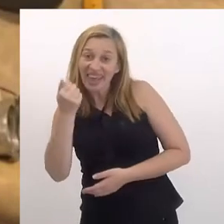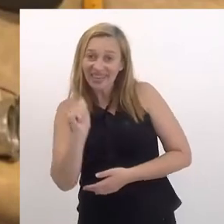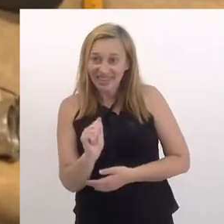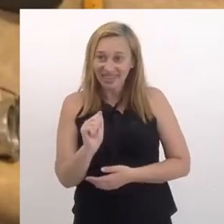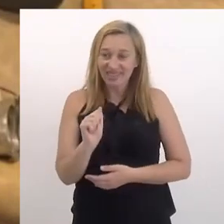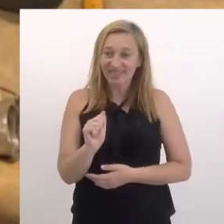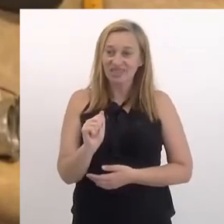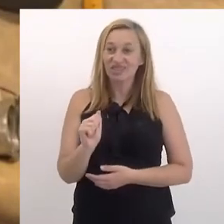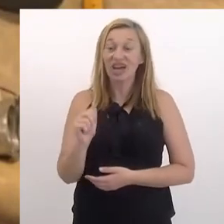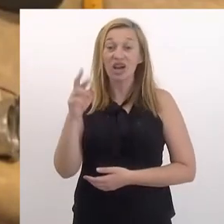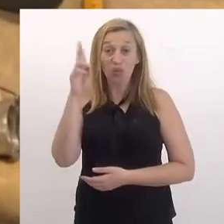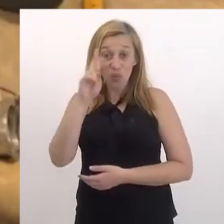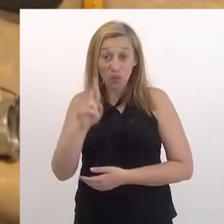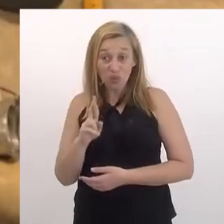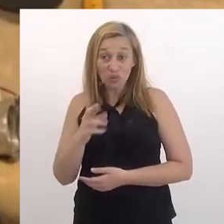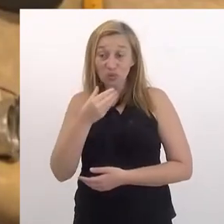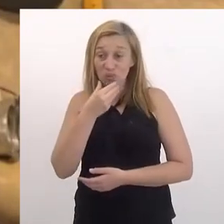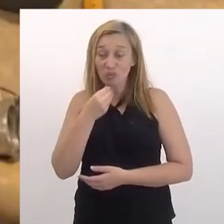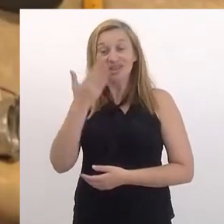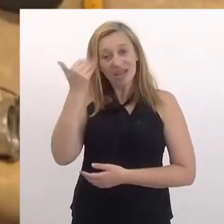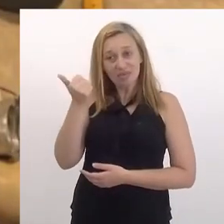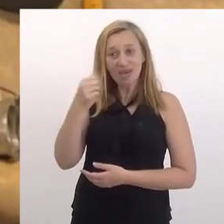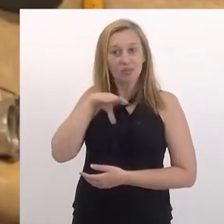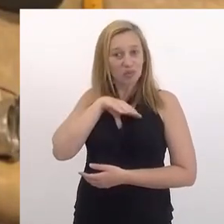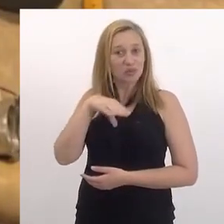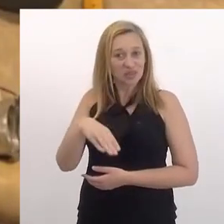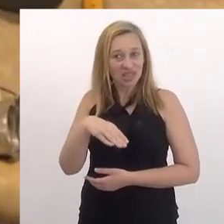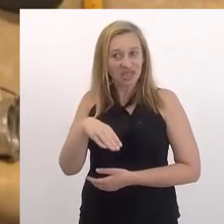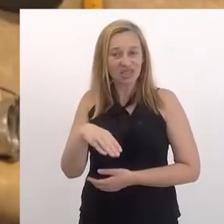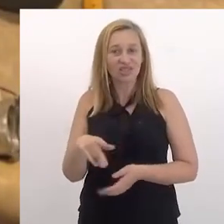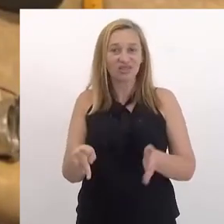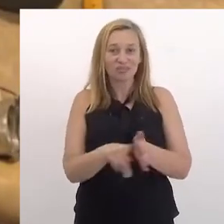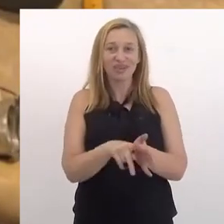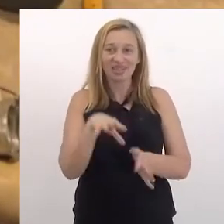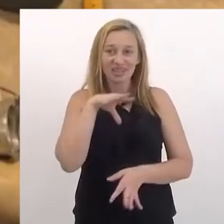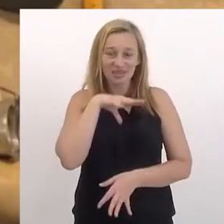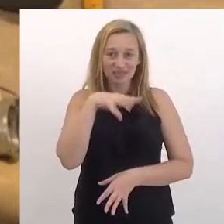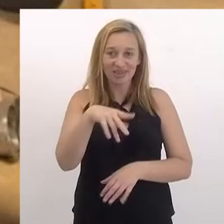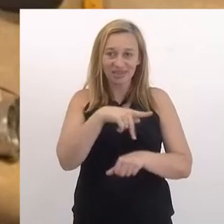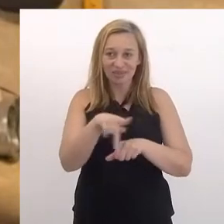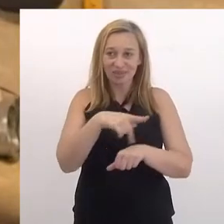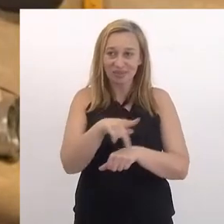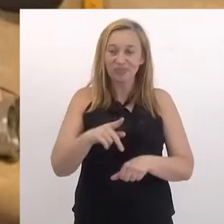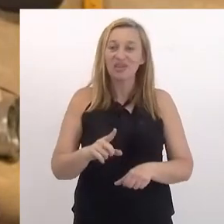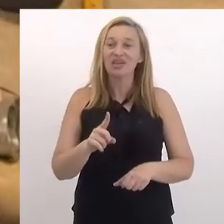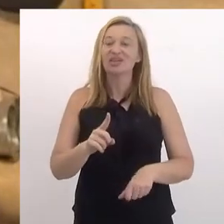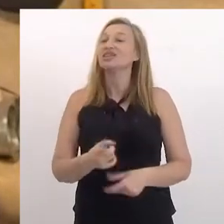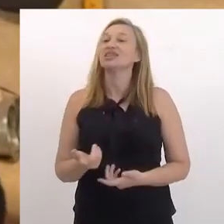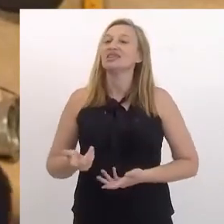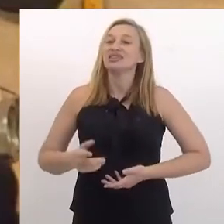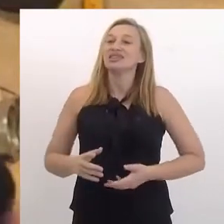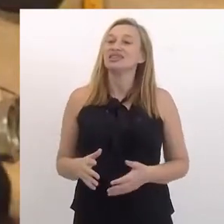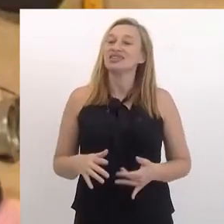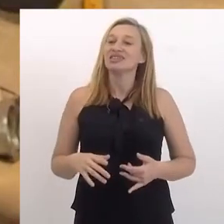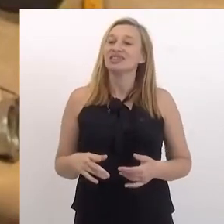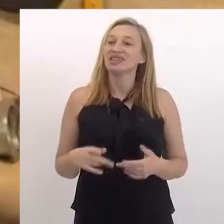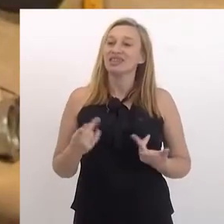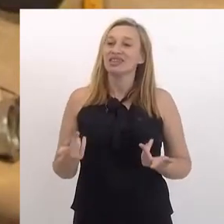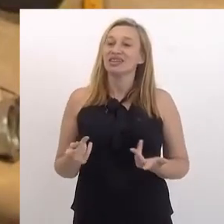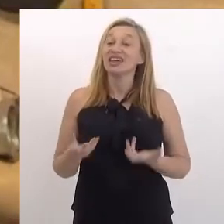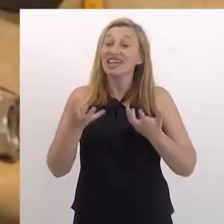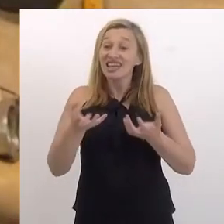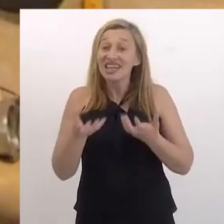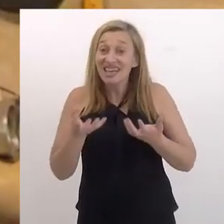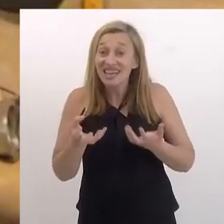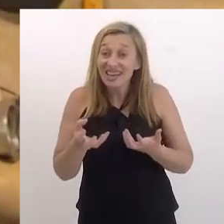que era o Ghena, ele era um russo, mas que sabia português de Portugal. E aí, numa determinada hora, depois que a gente ficou mais